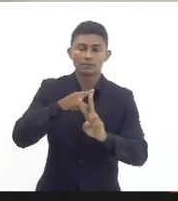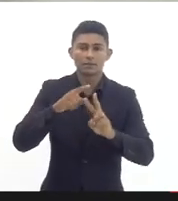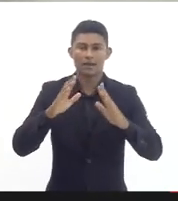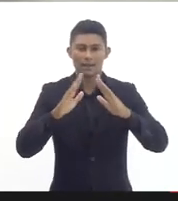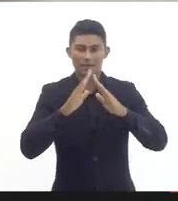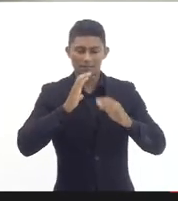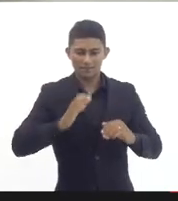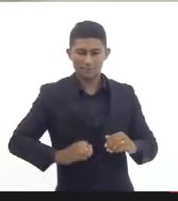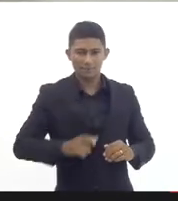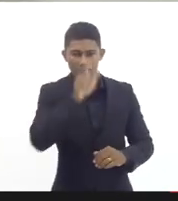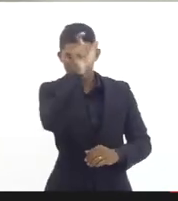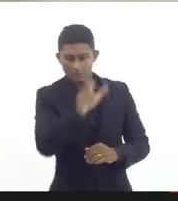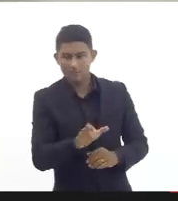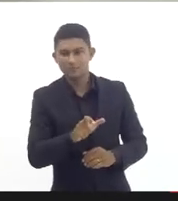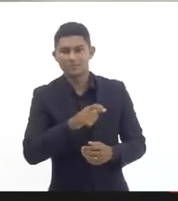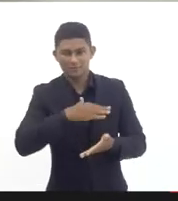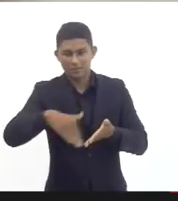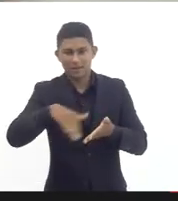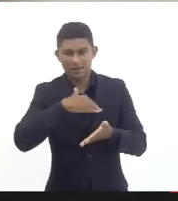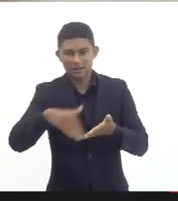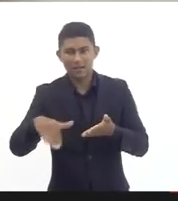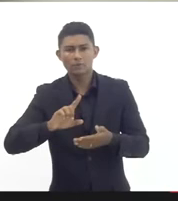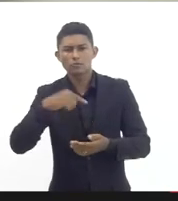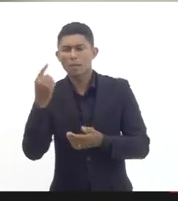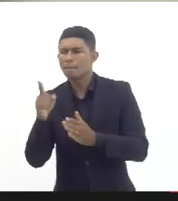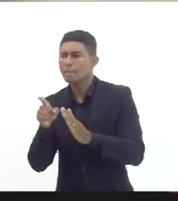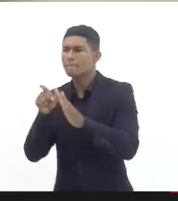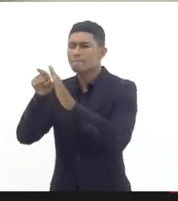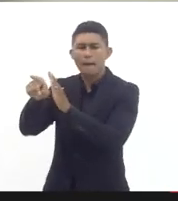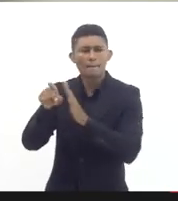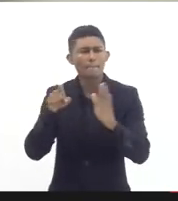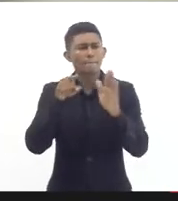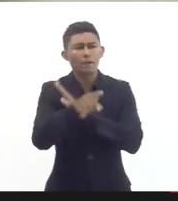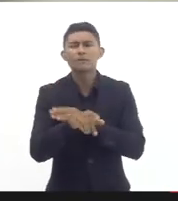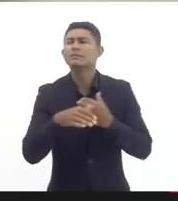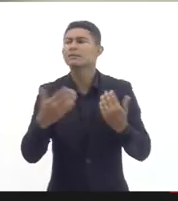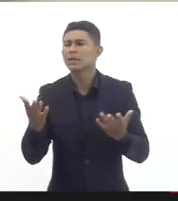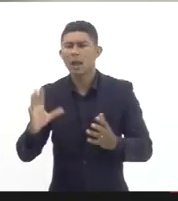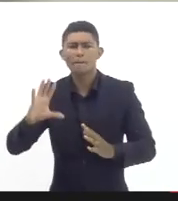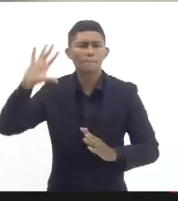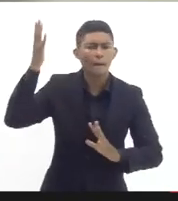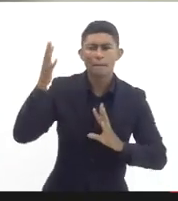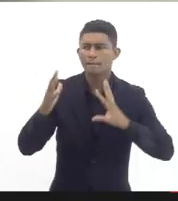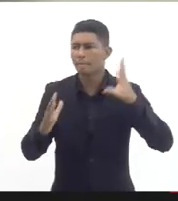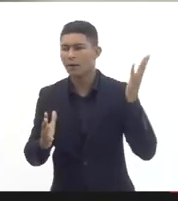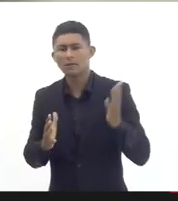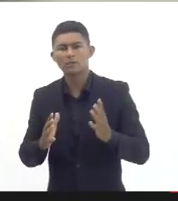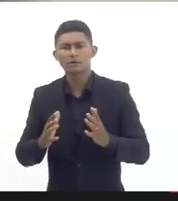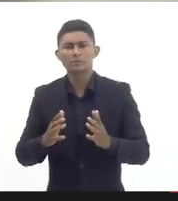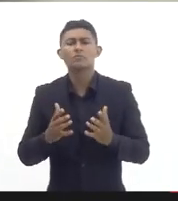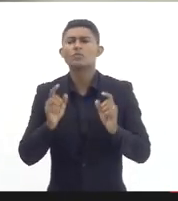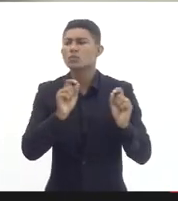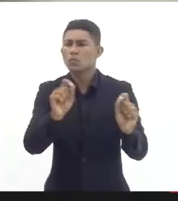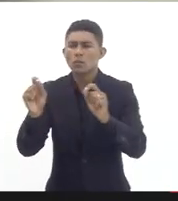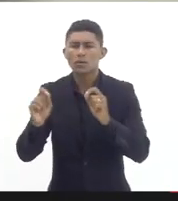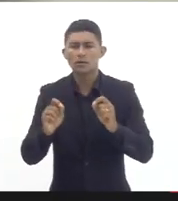indagando o que estaria acontecendo quais os óbvios encontrados e também